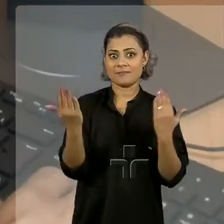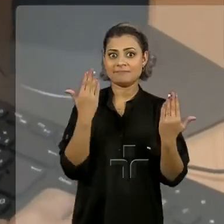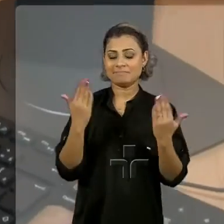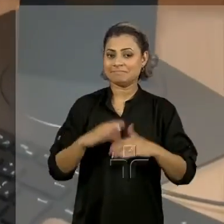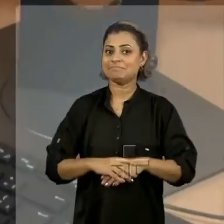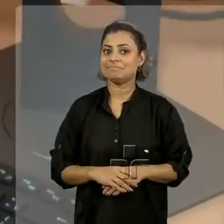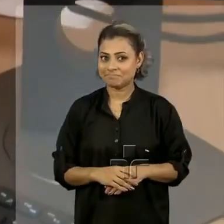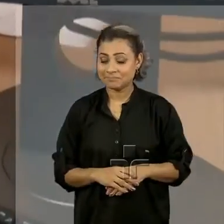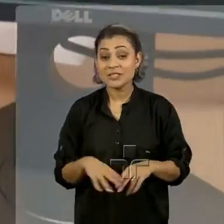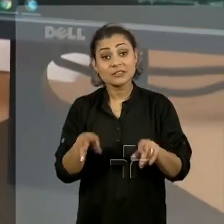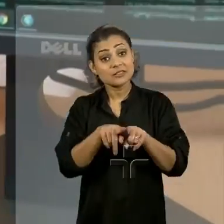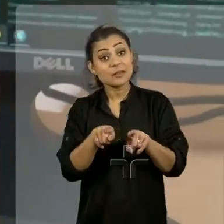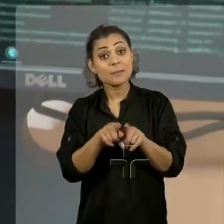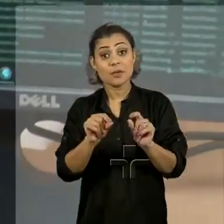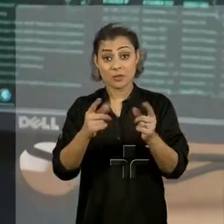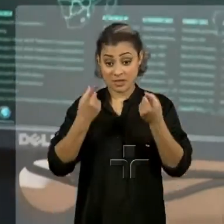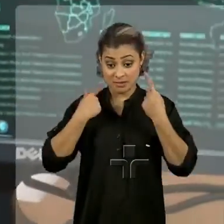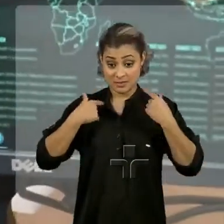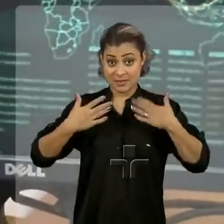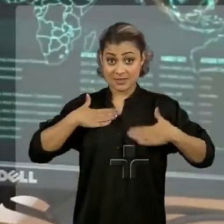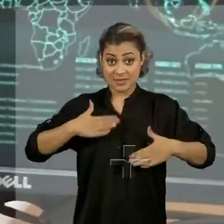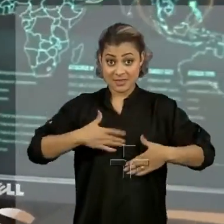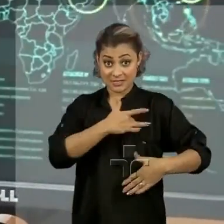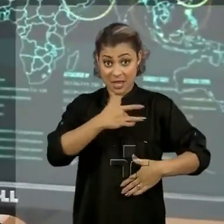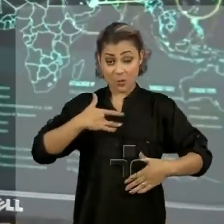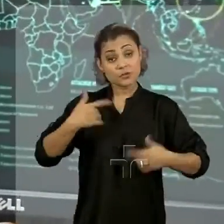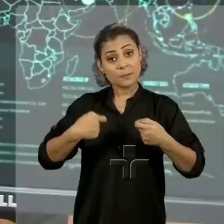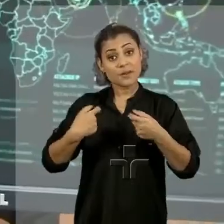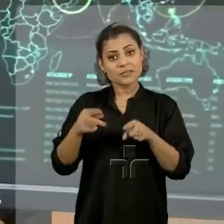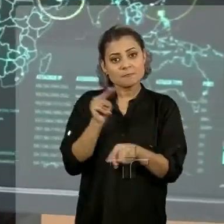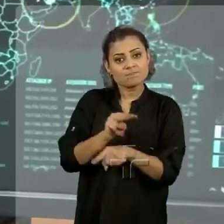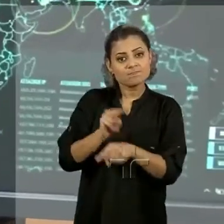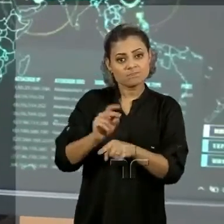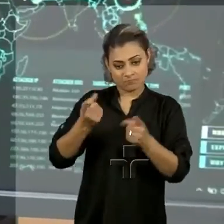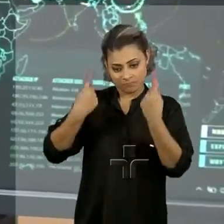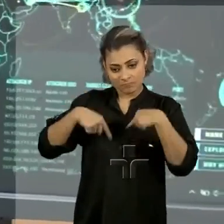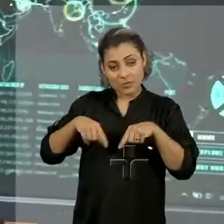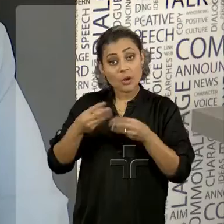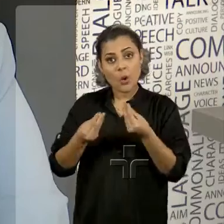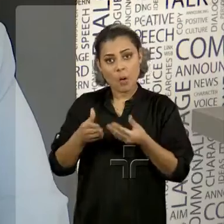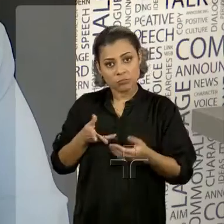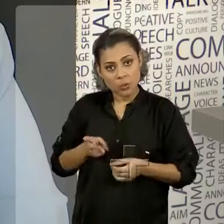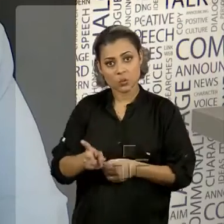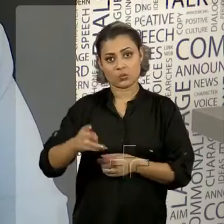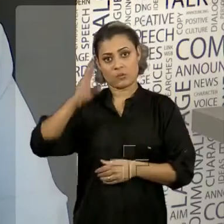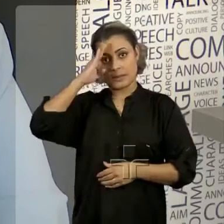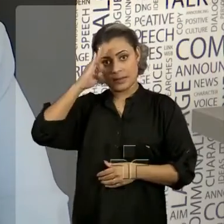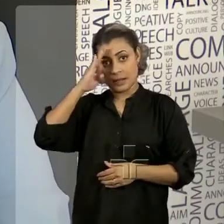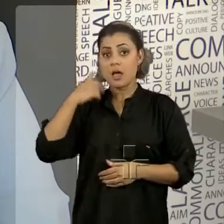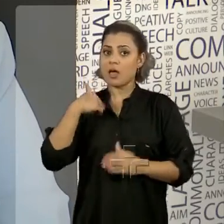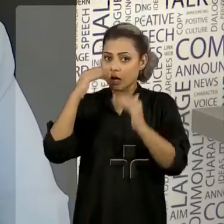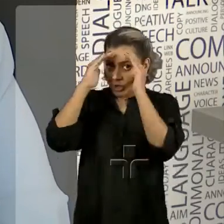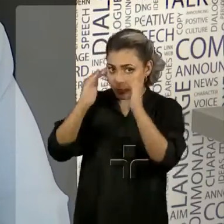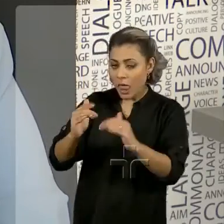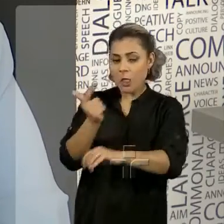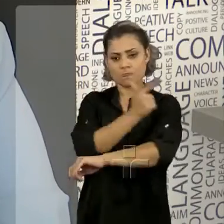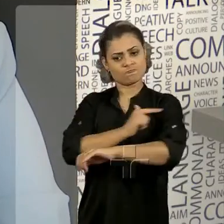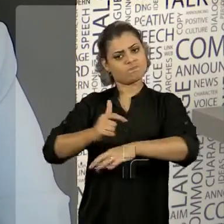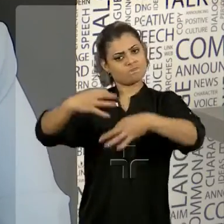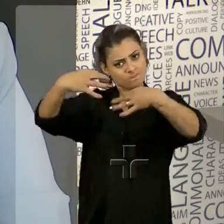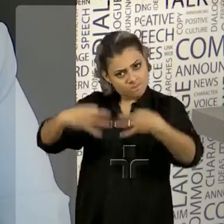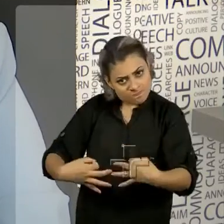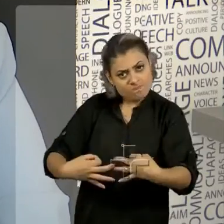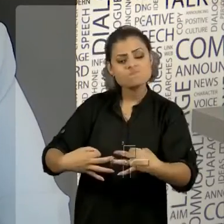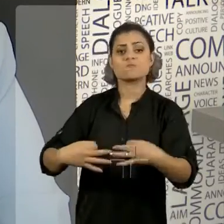E além da saúde física, é preciso ter preparo especial para seguir na carreira militar. O respeito, a disciplina,